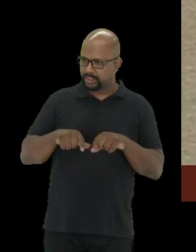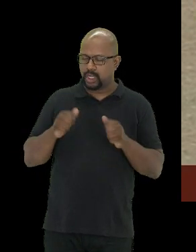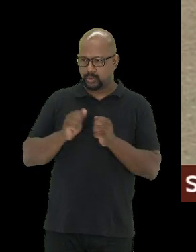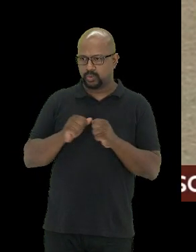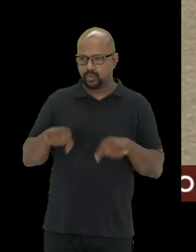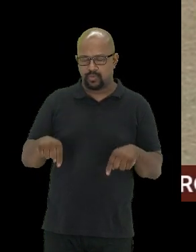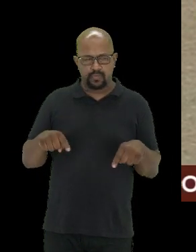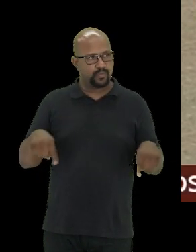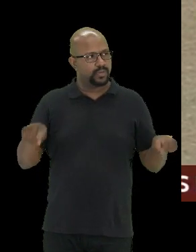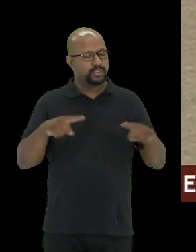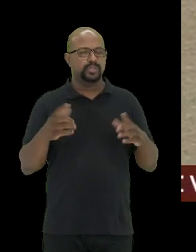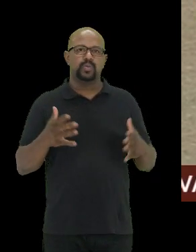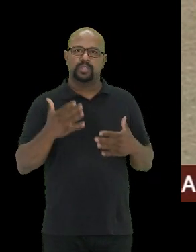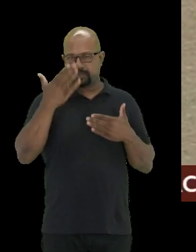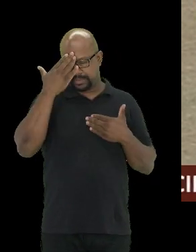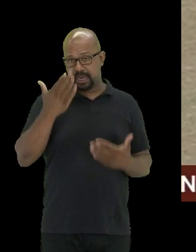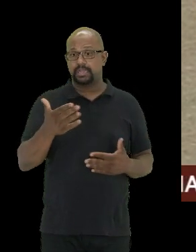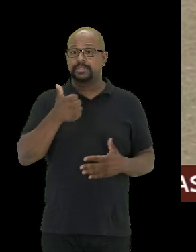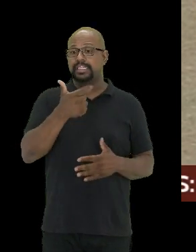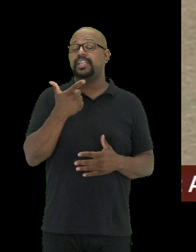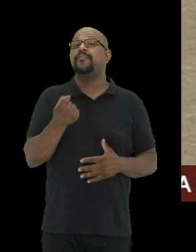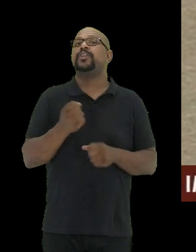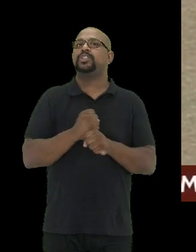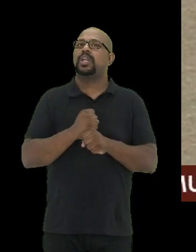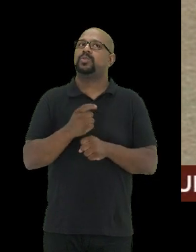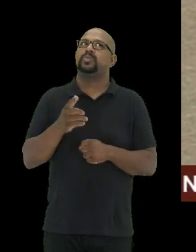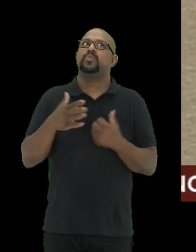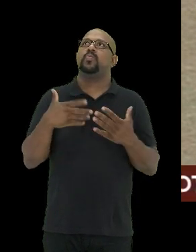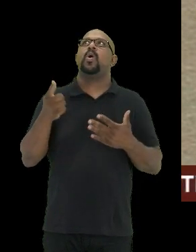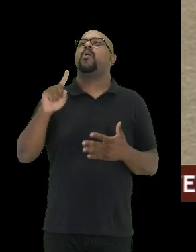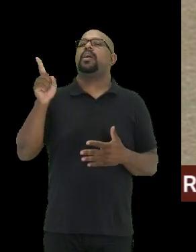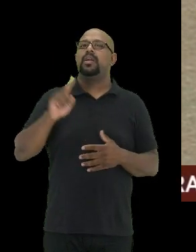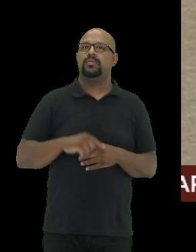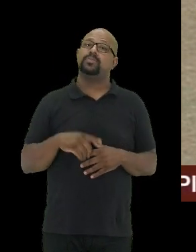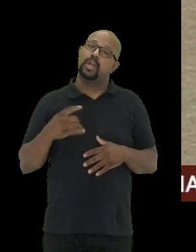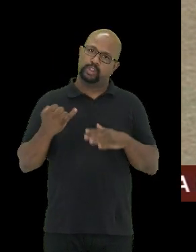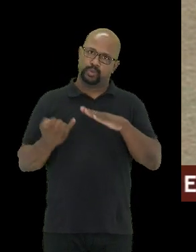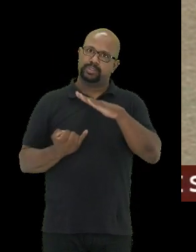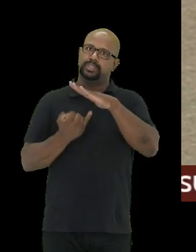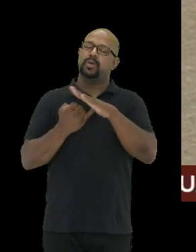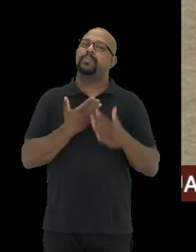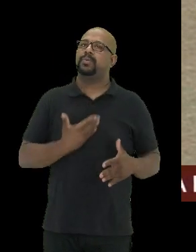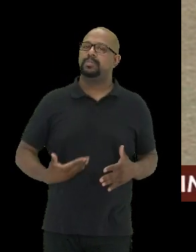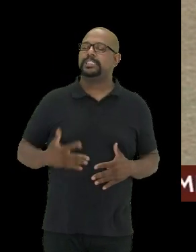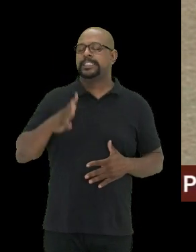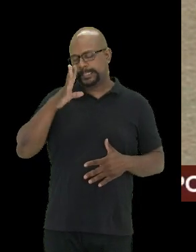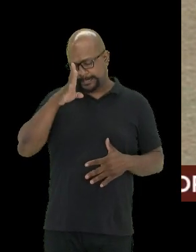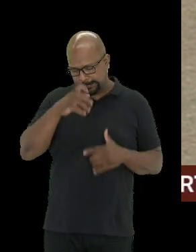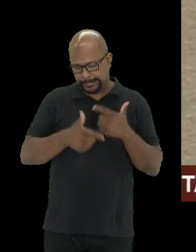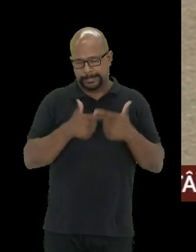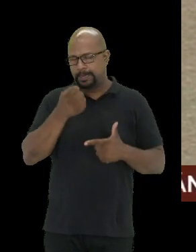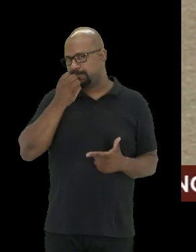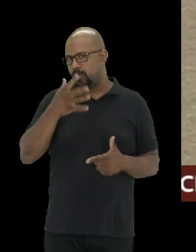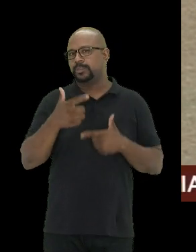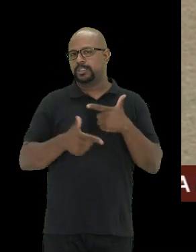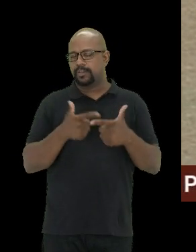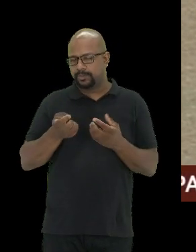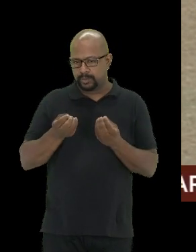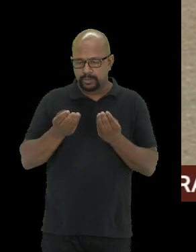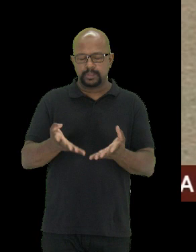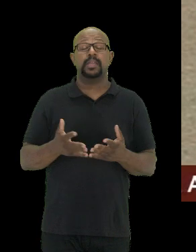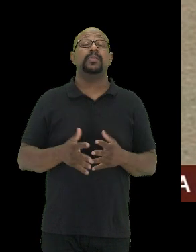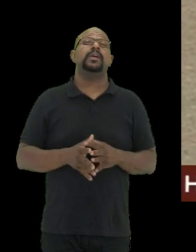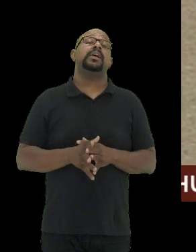né, e 120 anos não é para qualquer um, né, mas a Instituição Pública sobrevivendo, fazendo um bom serviço e prestando